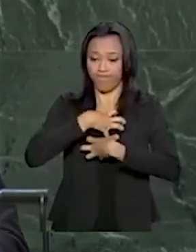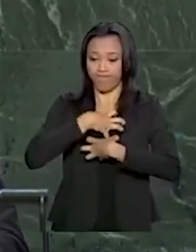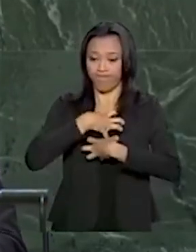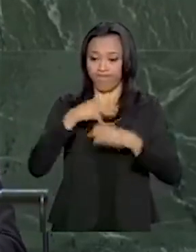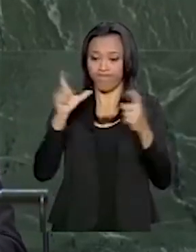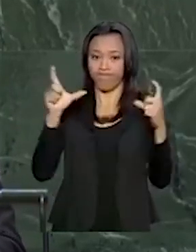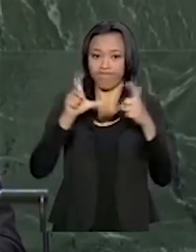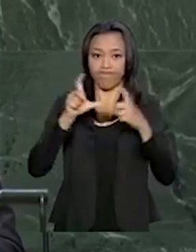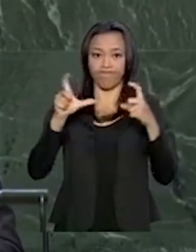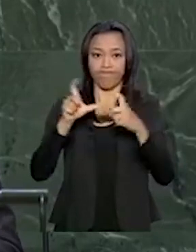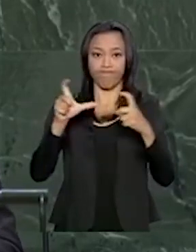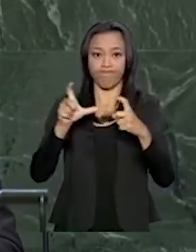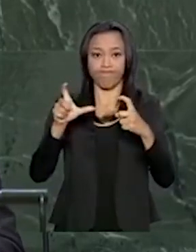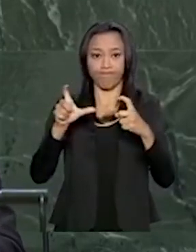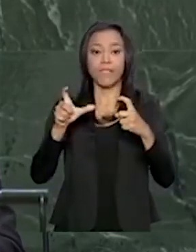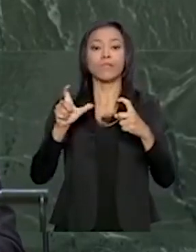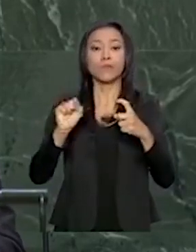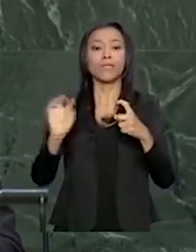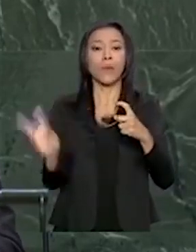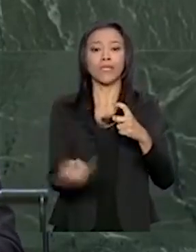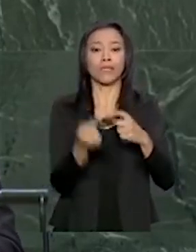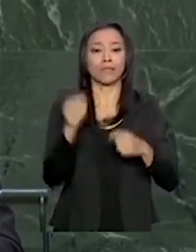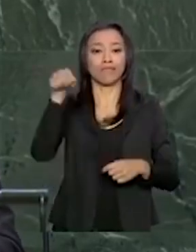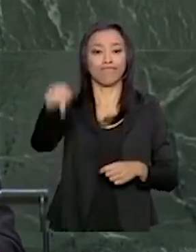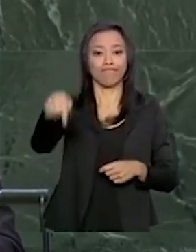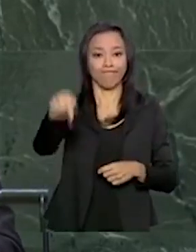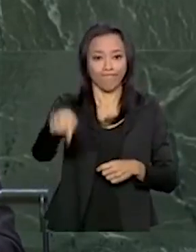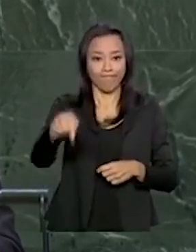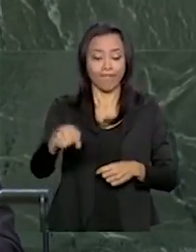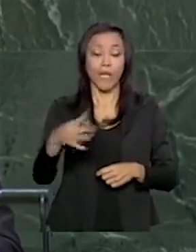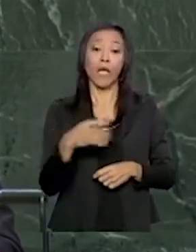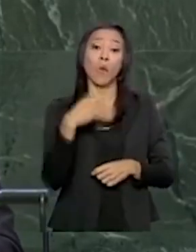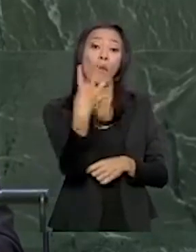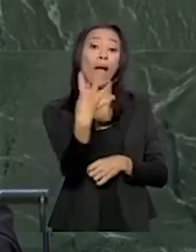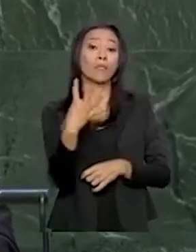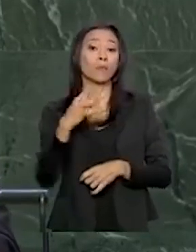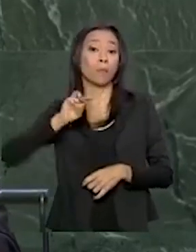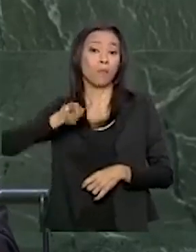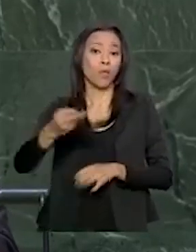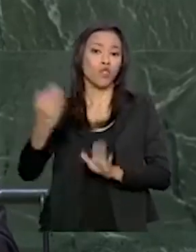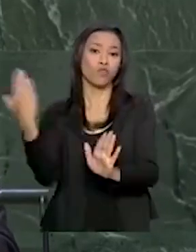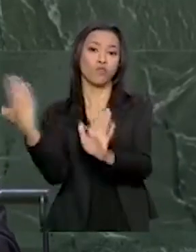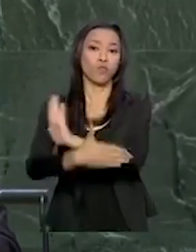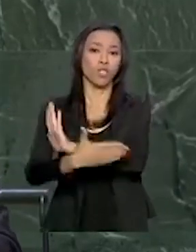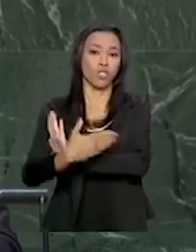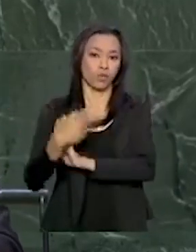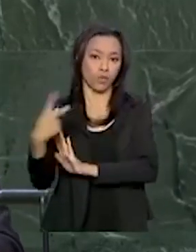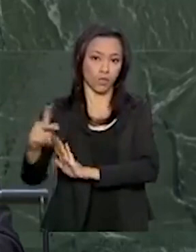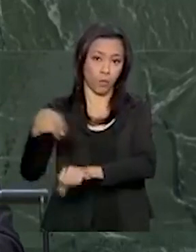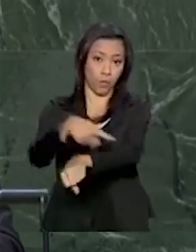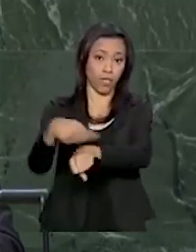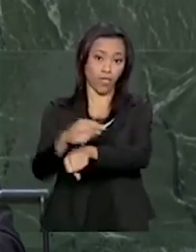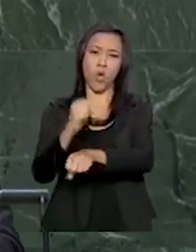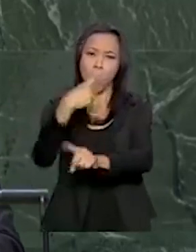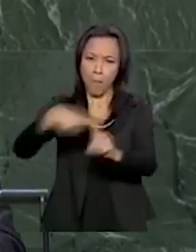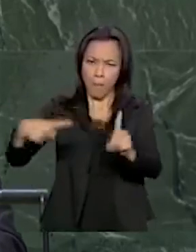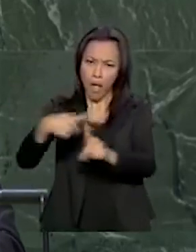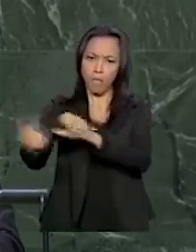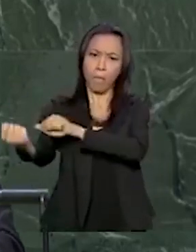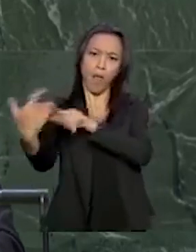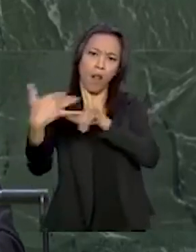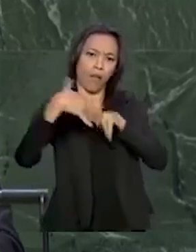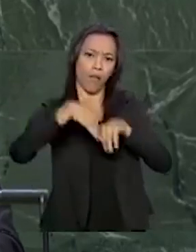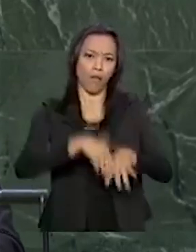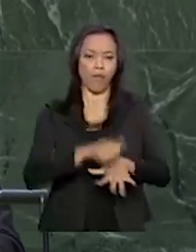ditadura venezuelana. Dos mais de 4 milhões que fugiram do país, uma parte migrou para o Brasil,